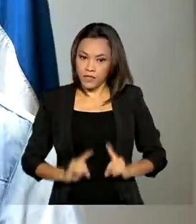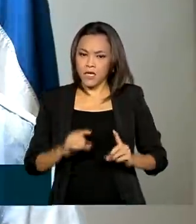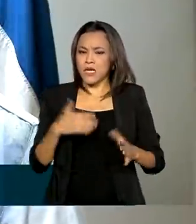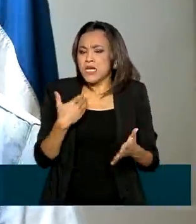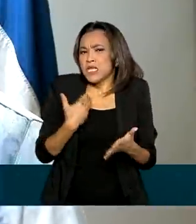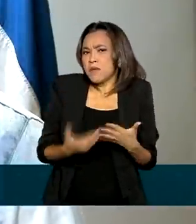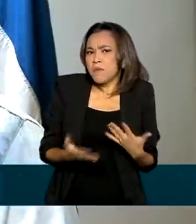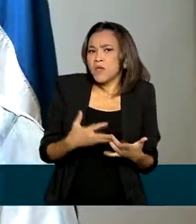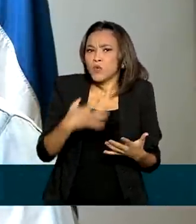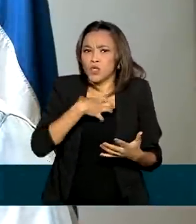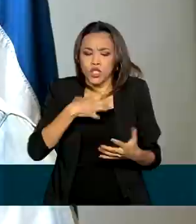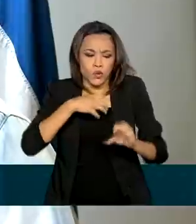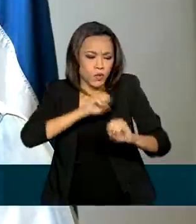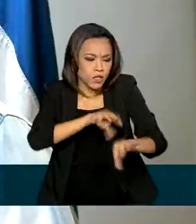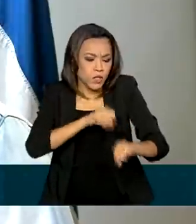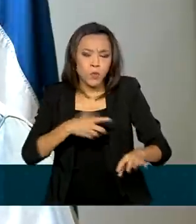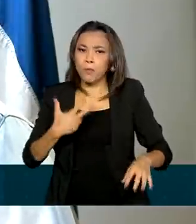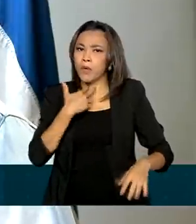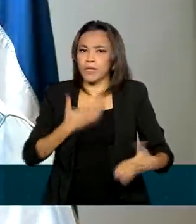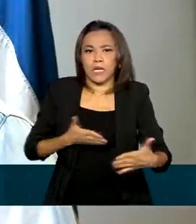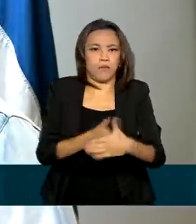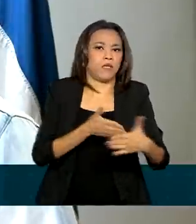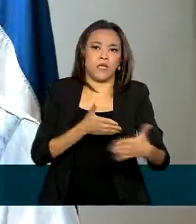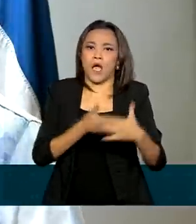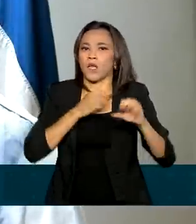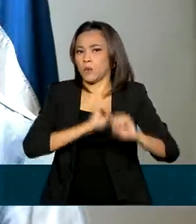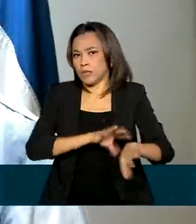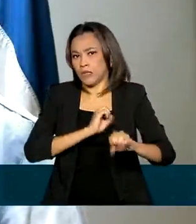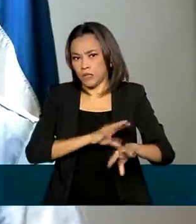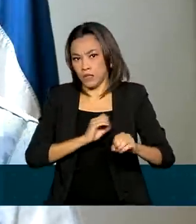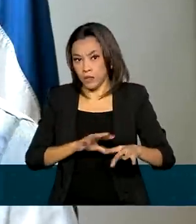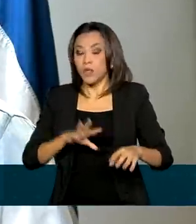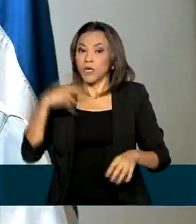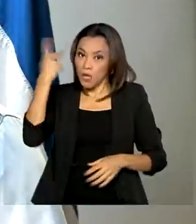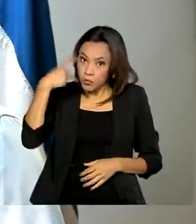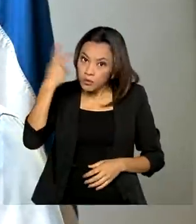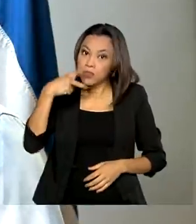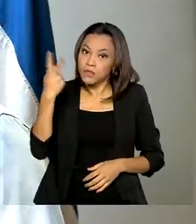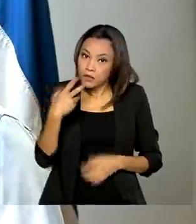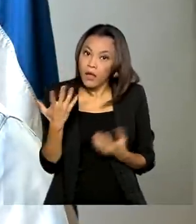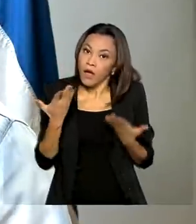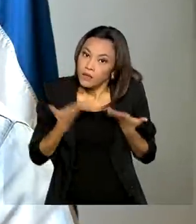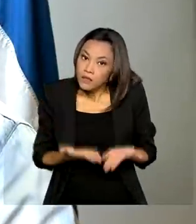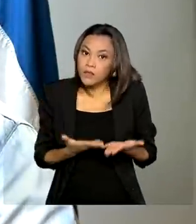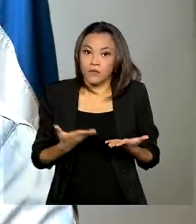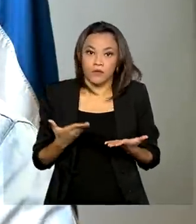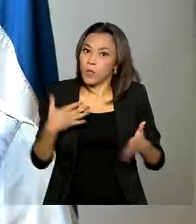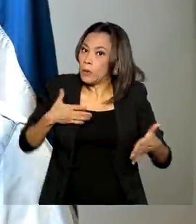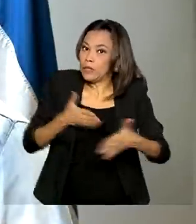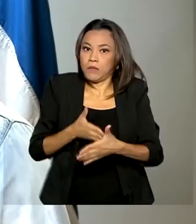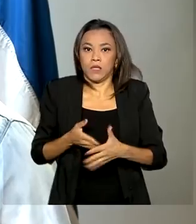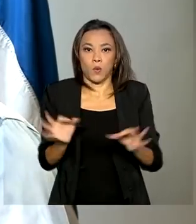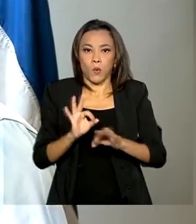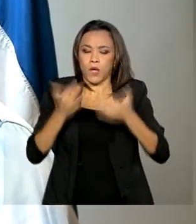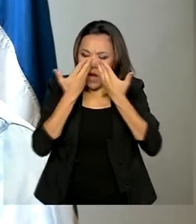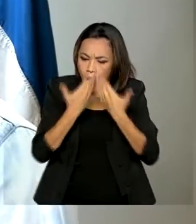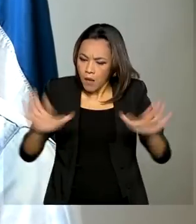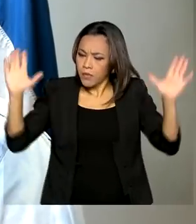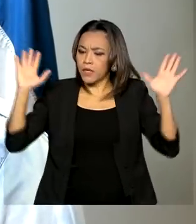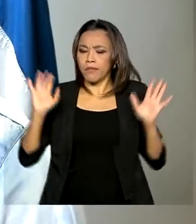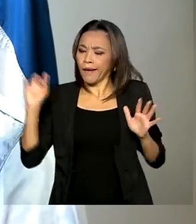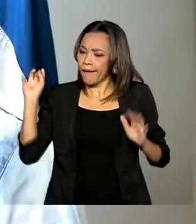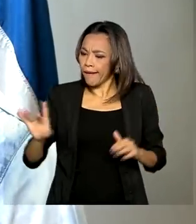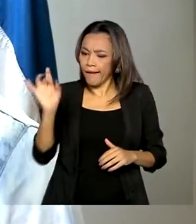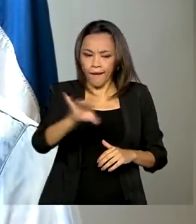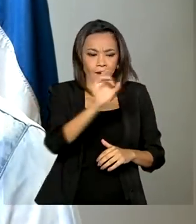de educação para o filho, ela não pode ser limitada. E a PNE exatamente não limita. Ela quer abrir o leque para cada um